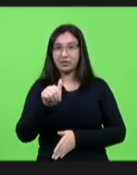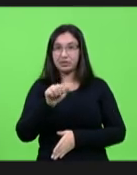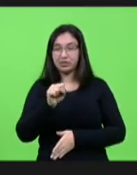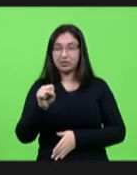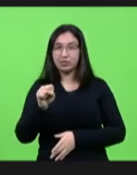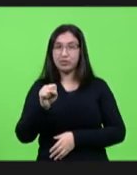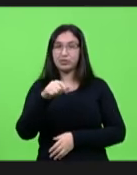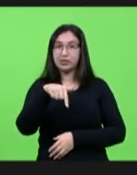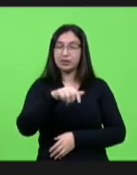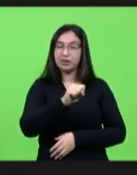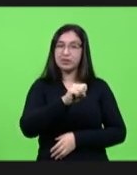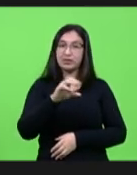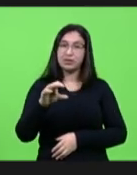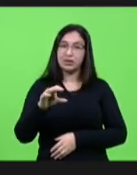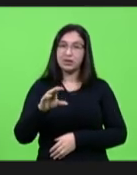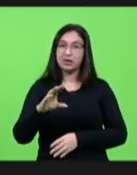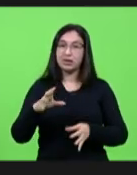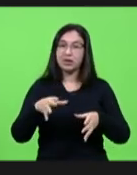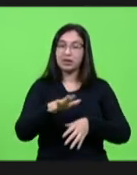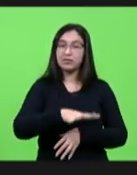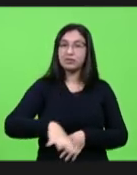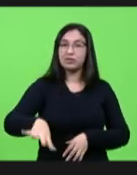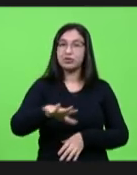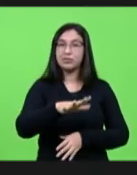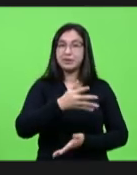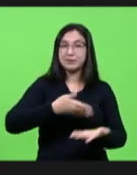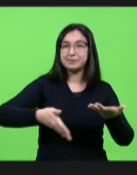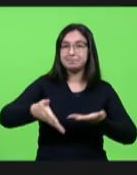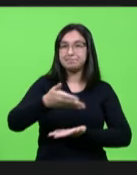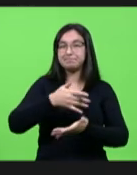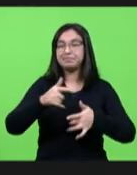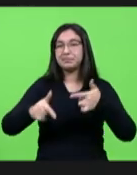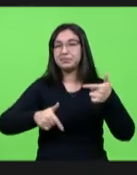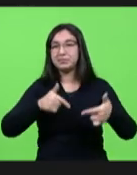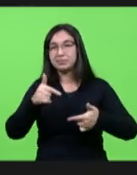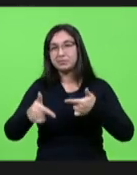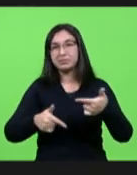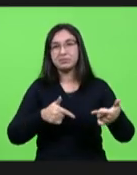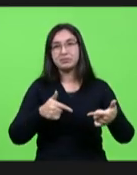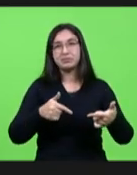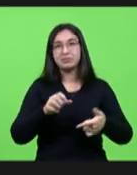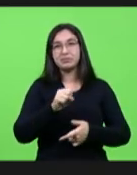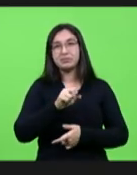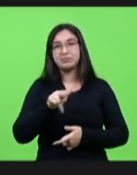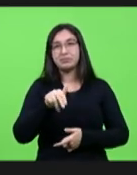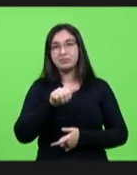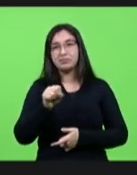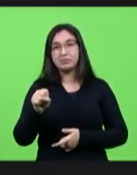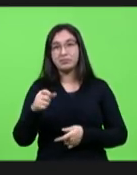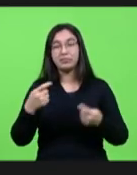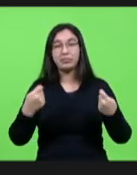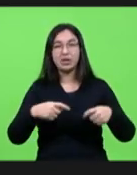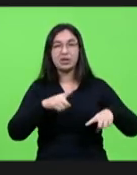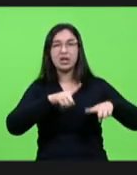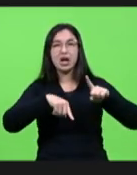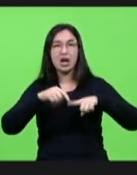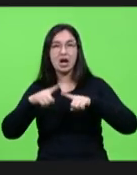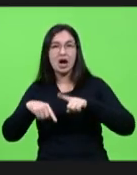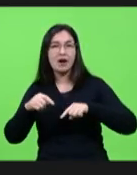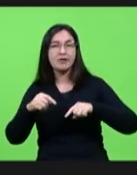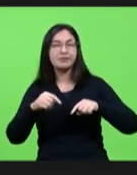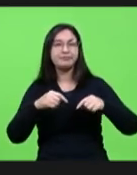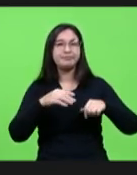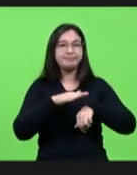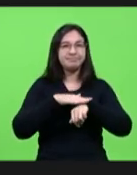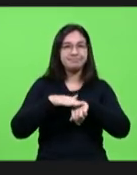que enquanto espaço coletivo de organização dos trabalhadores e trabalhadoras do SUAS precisa ocupar esses espaços de articulação inclusive